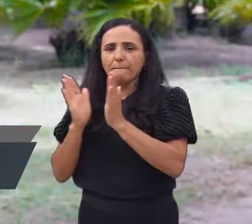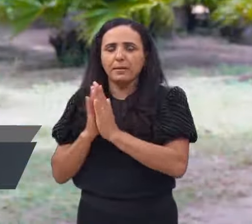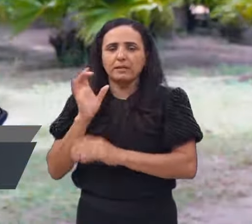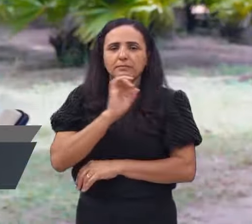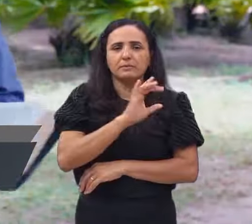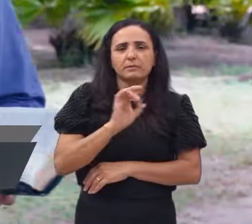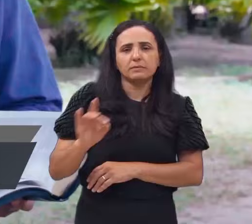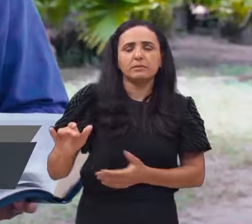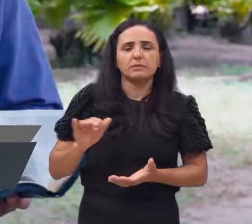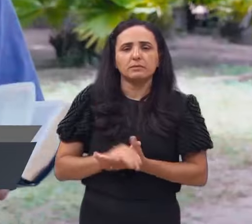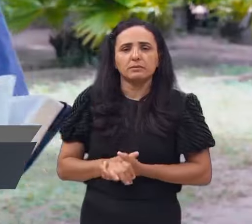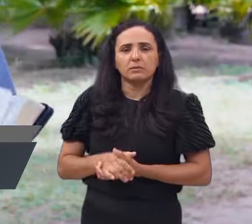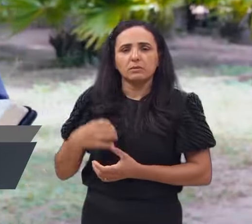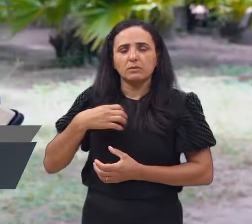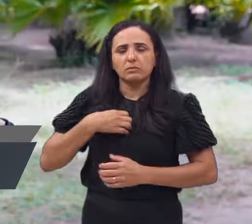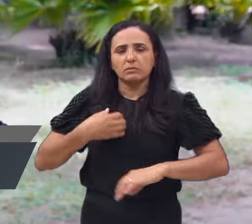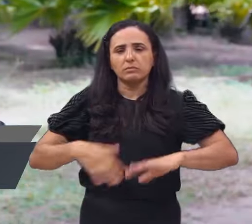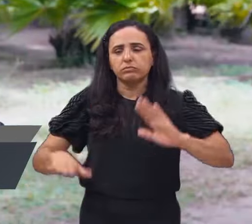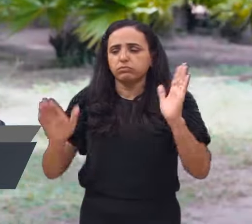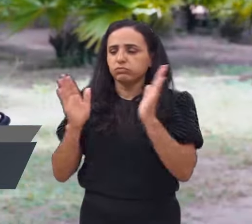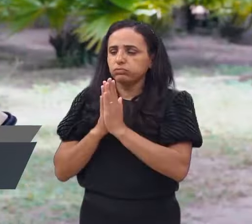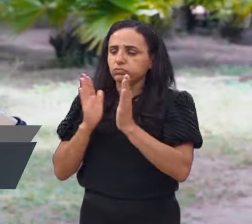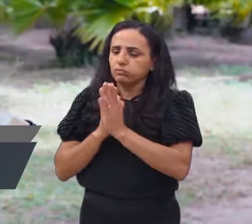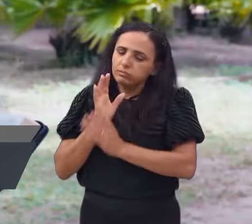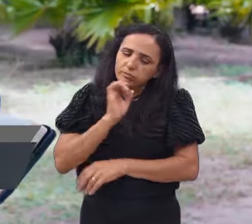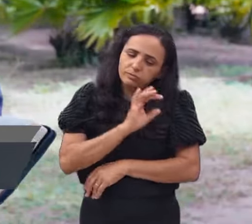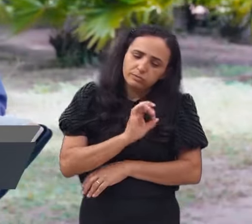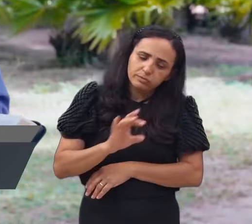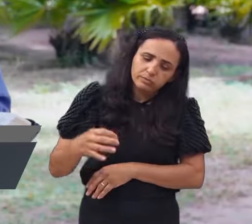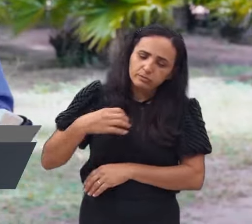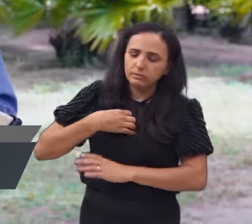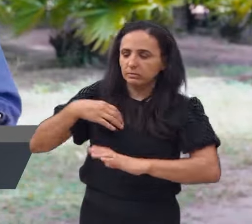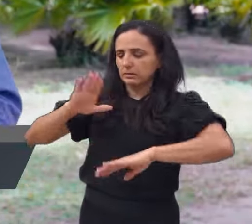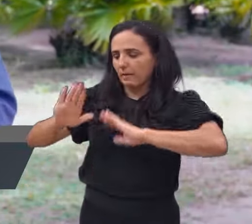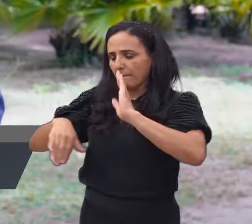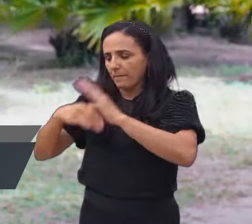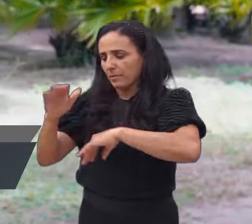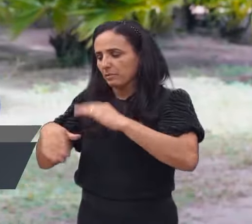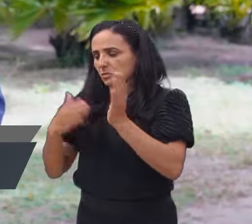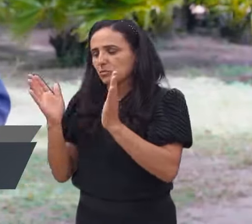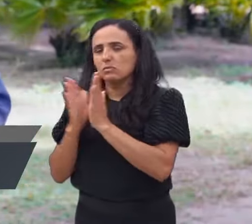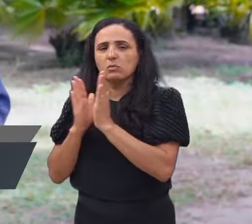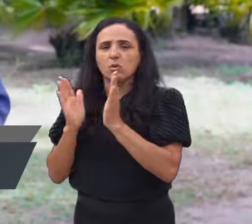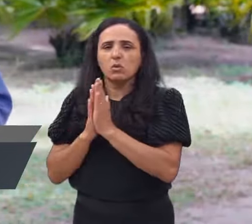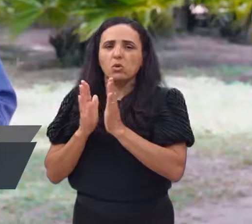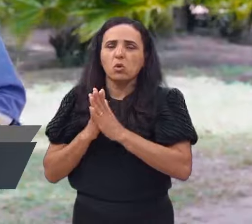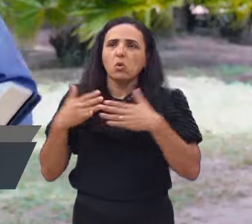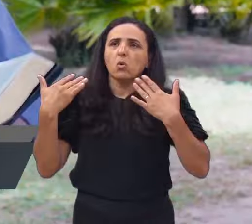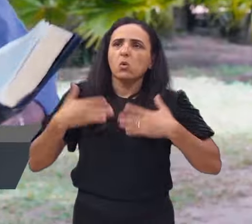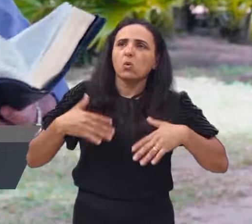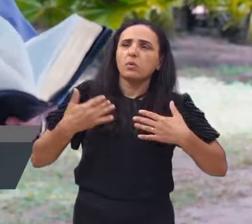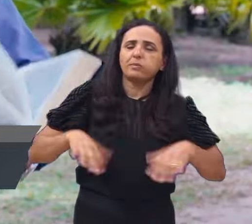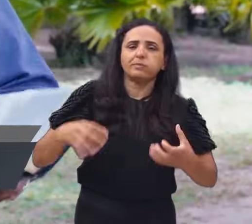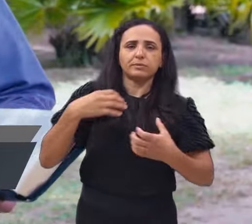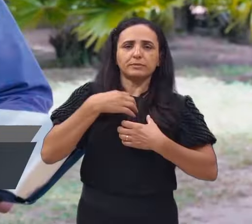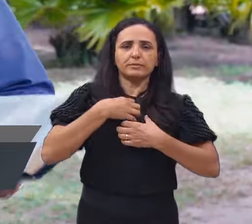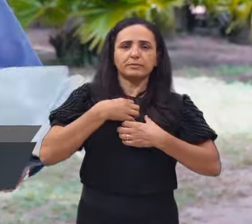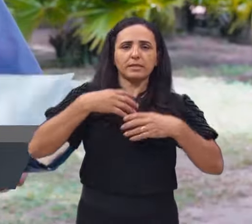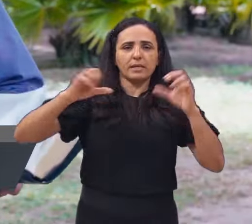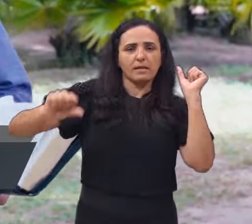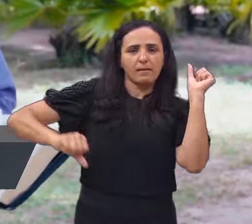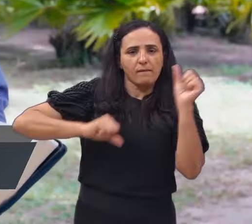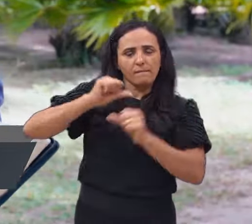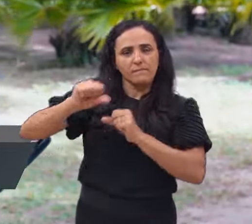mas a primeira coisa que o Senhor faz é trocar as vestes, é colocar a sandália nos pés, é colocar um anel no nosso dedo. Ele muda